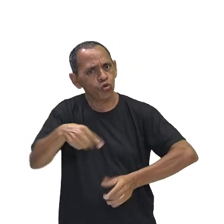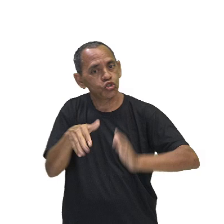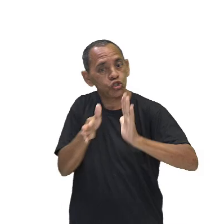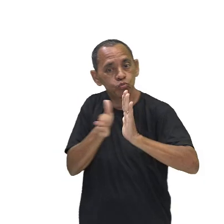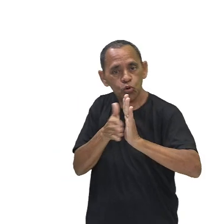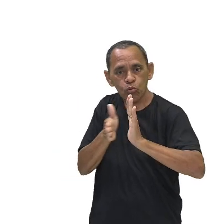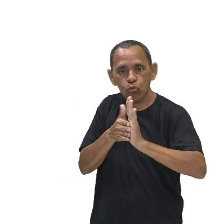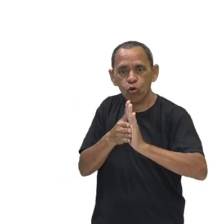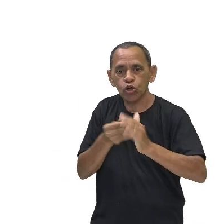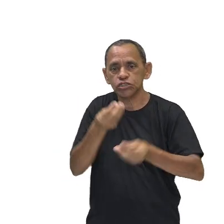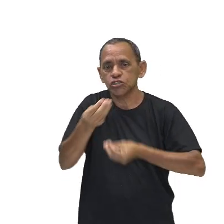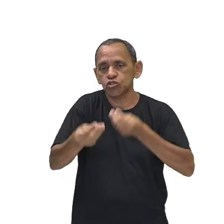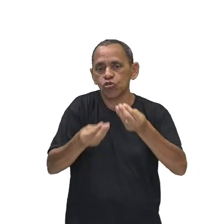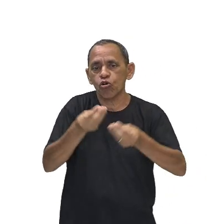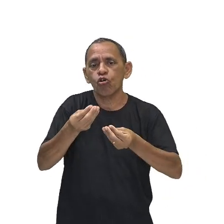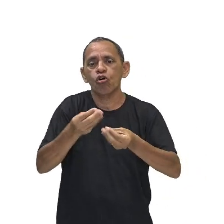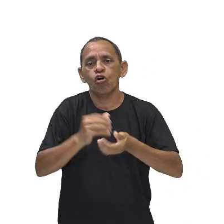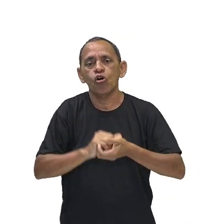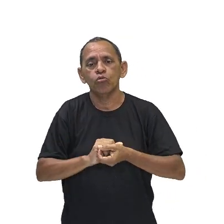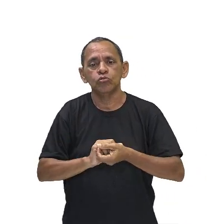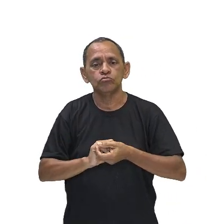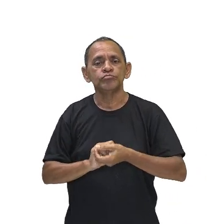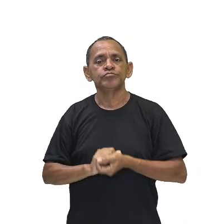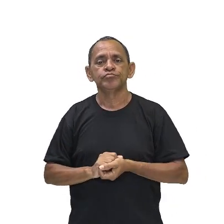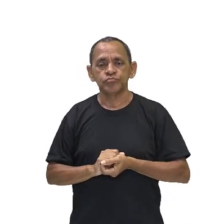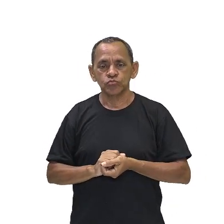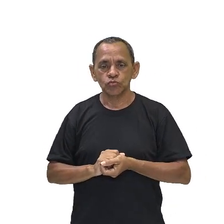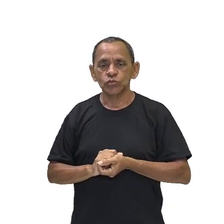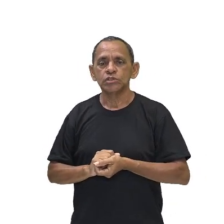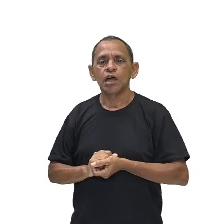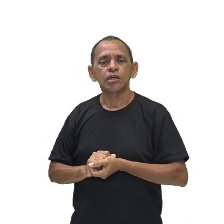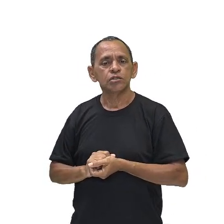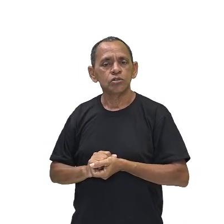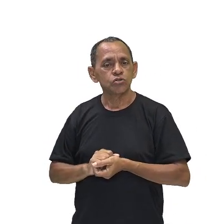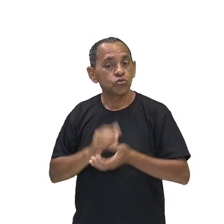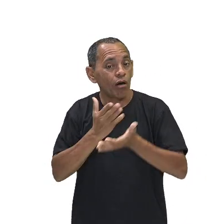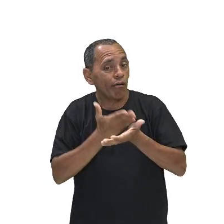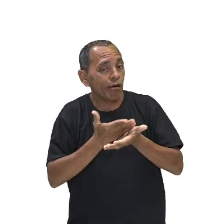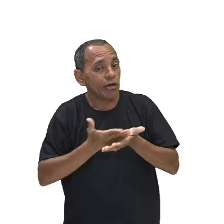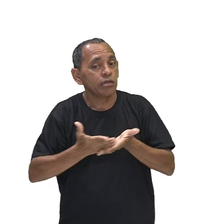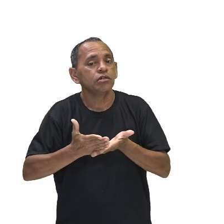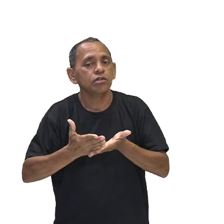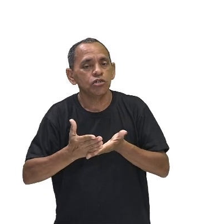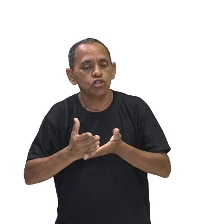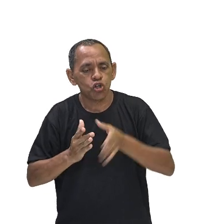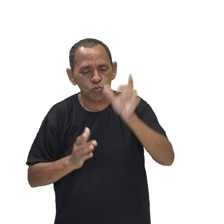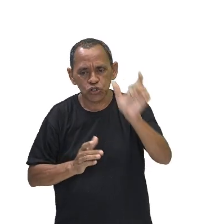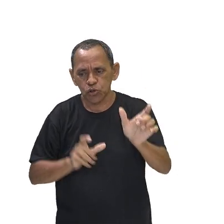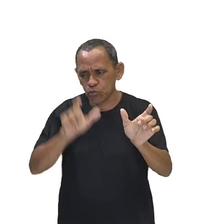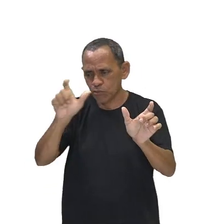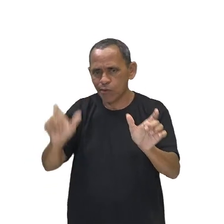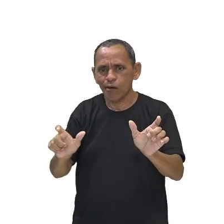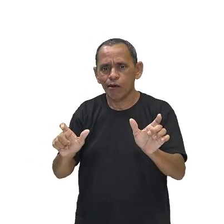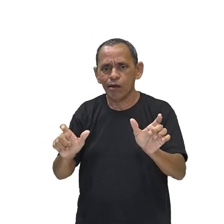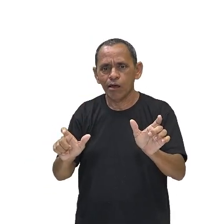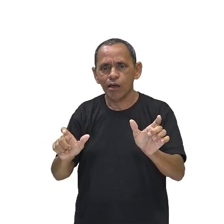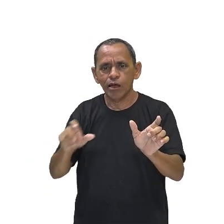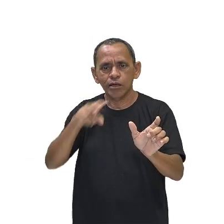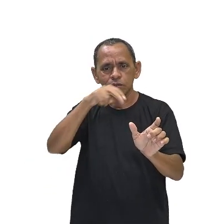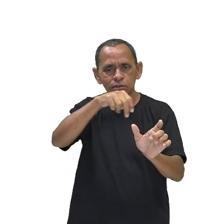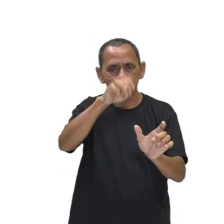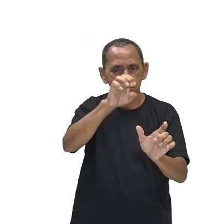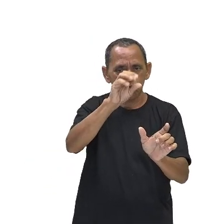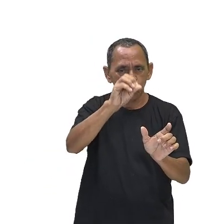ter aí, na sua formação, ele vai ter influência do pensamento tanto dos neocantianos, mas ele vai,